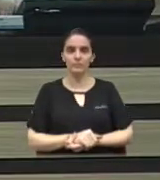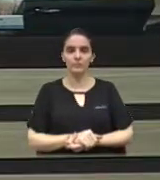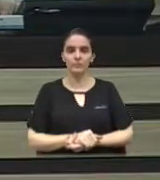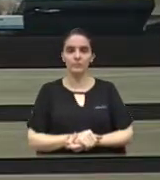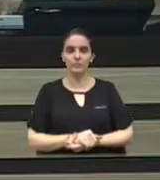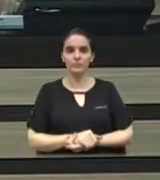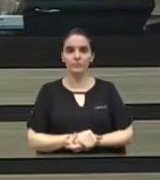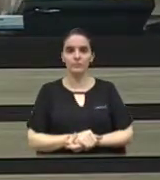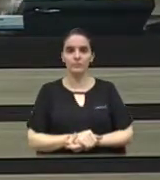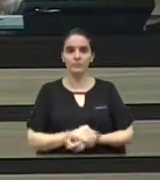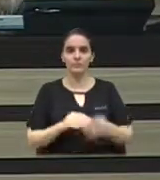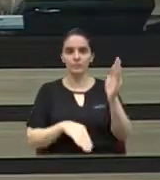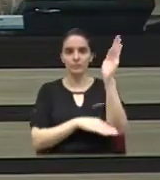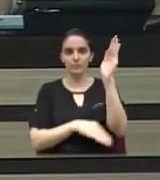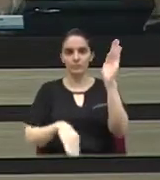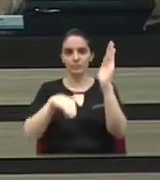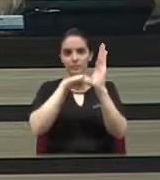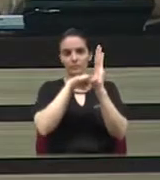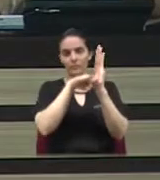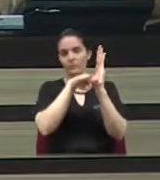Agora, em versão de pauta,